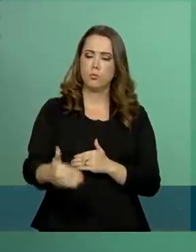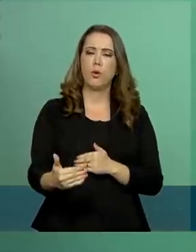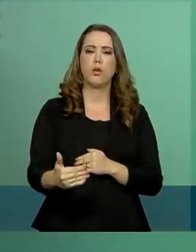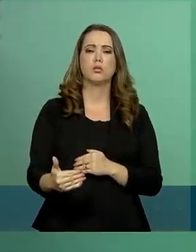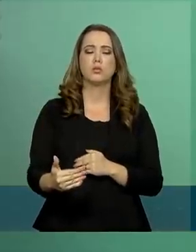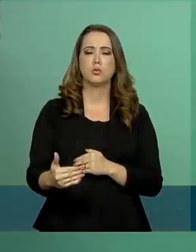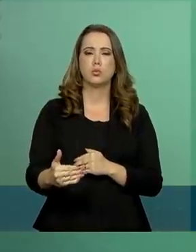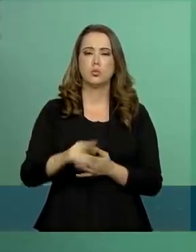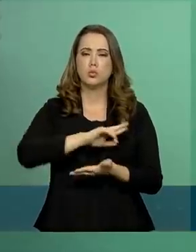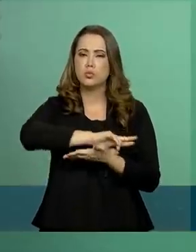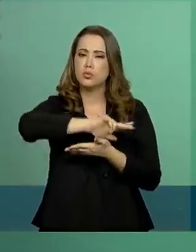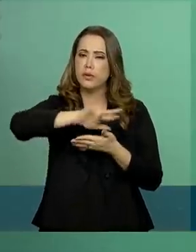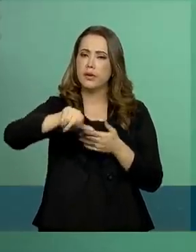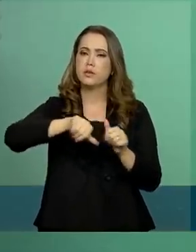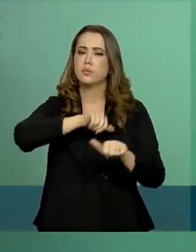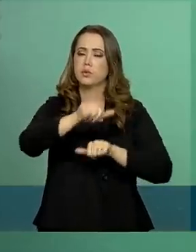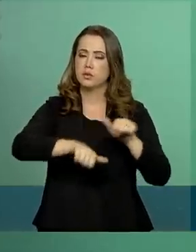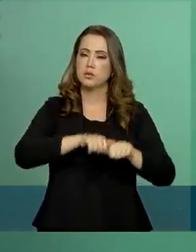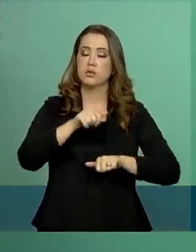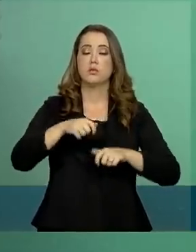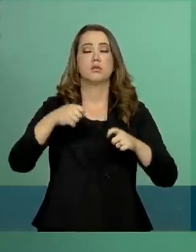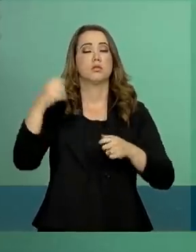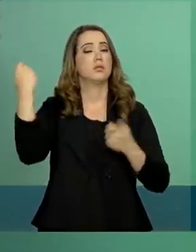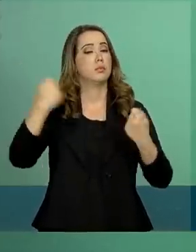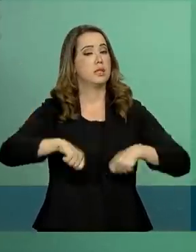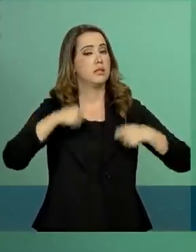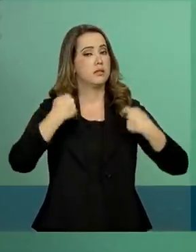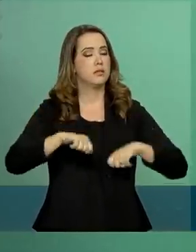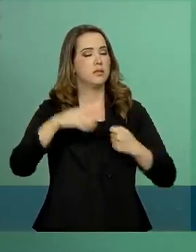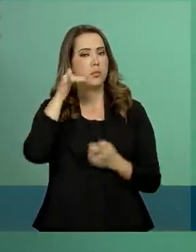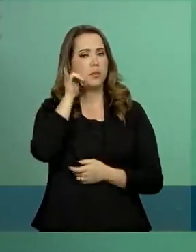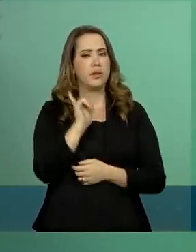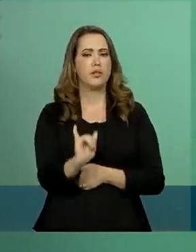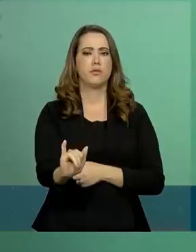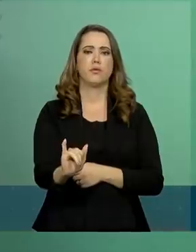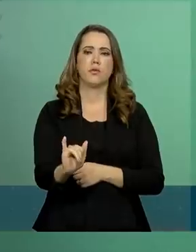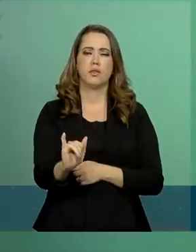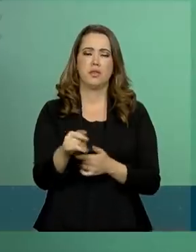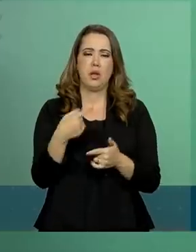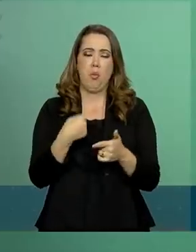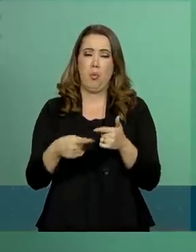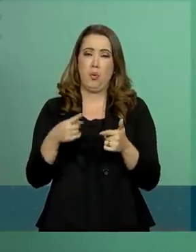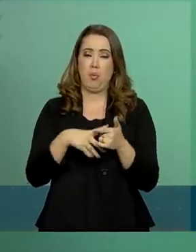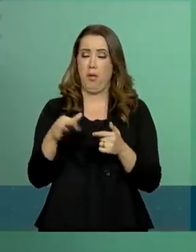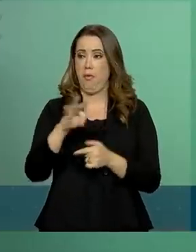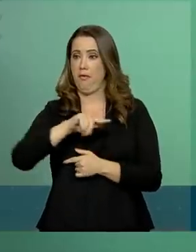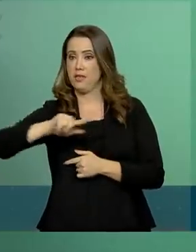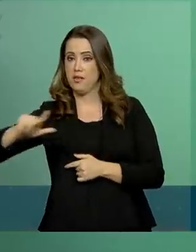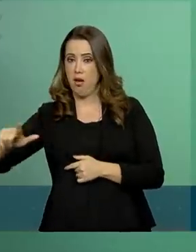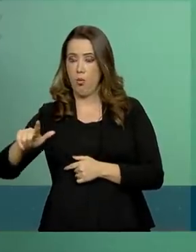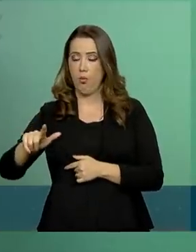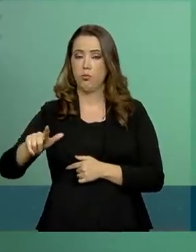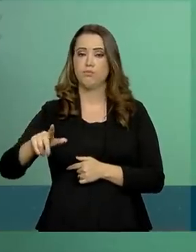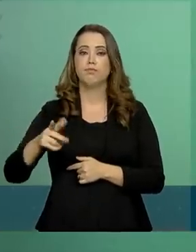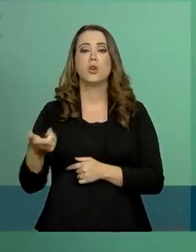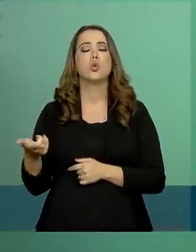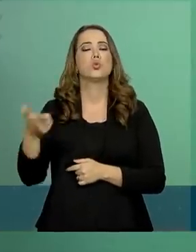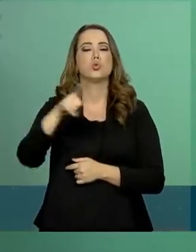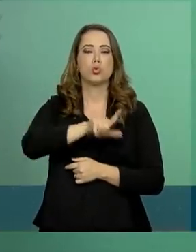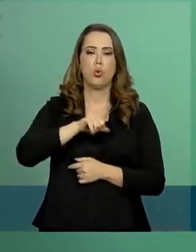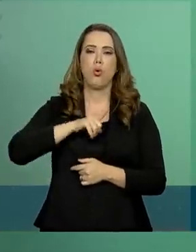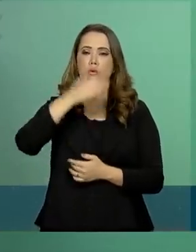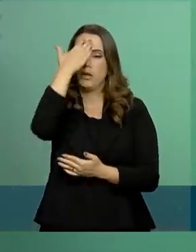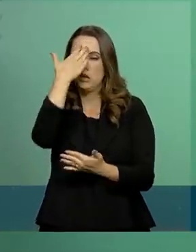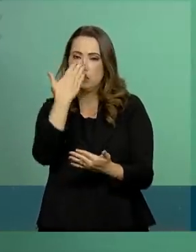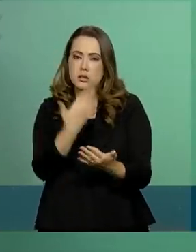no conjunto de reformas necessárias para combater o déficit fiscal, recuperar a